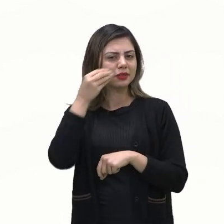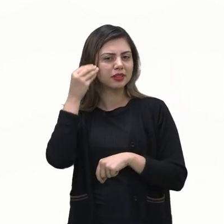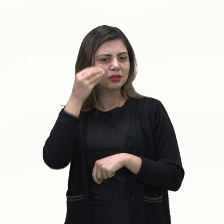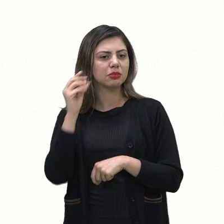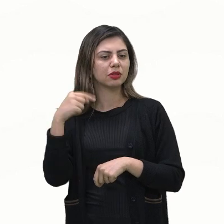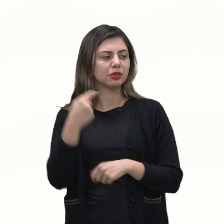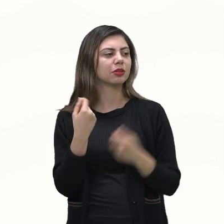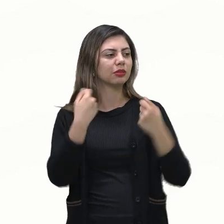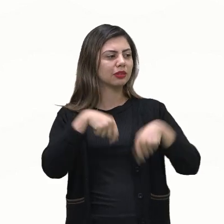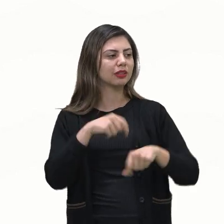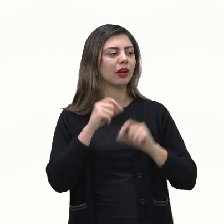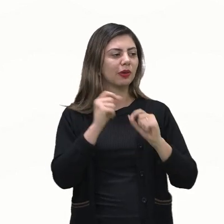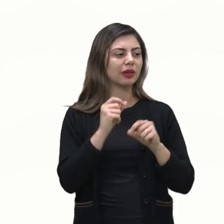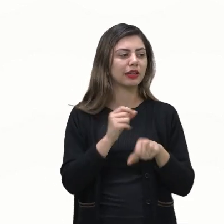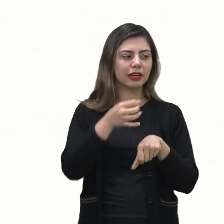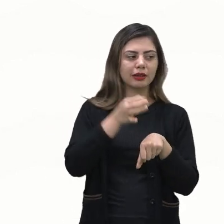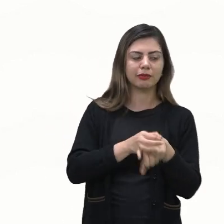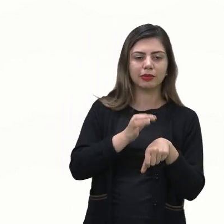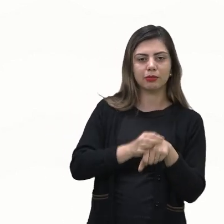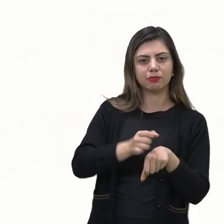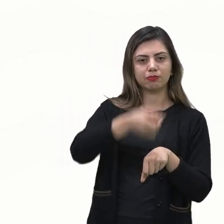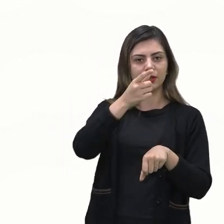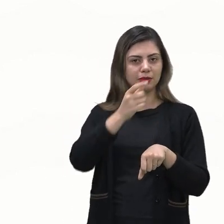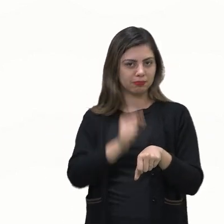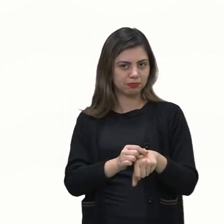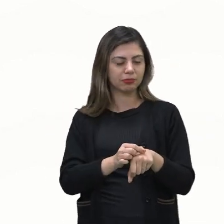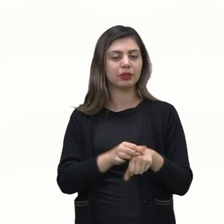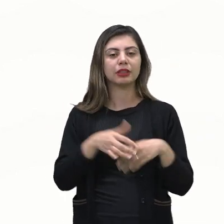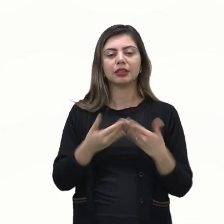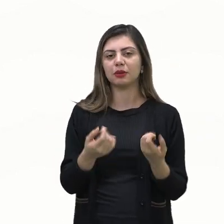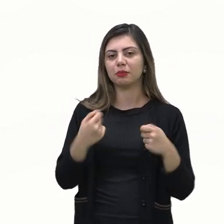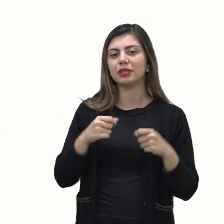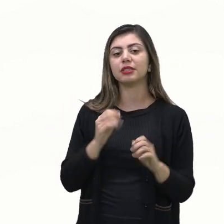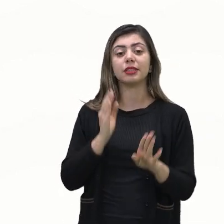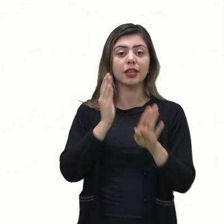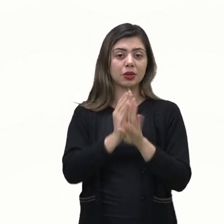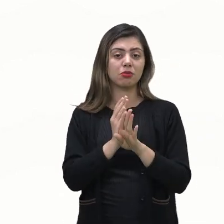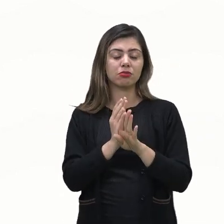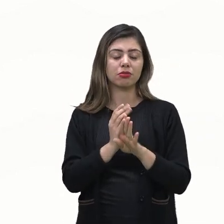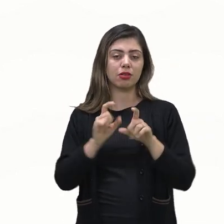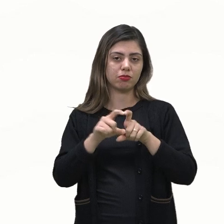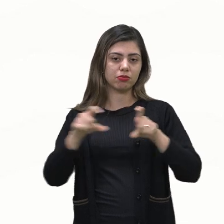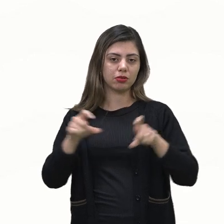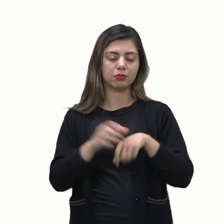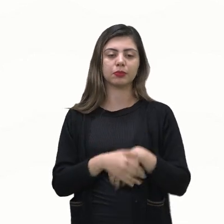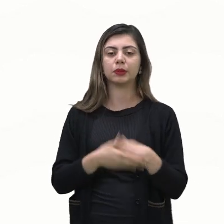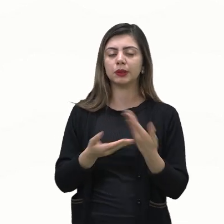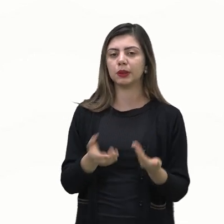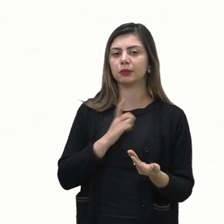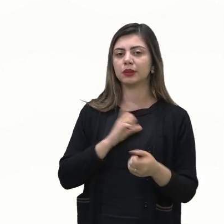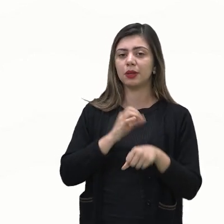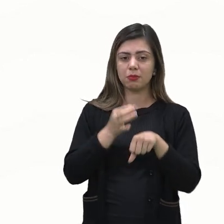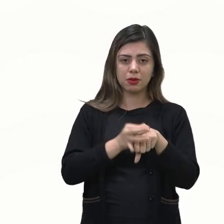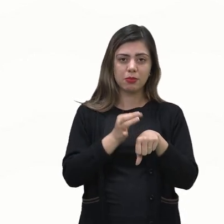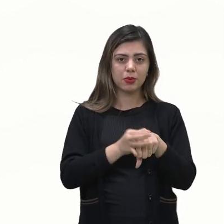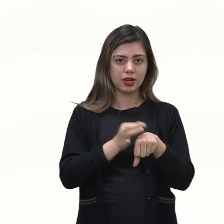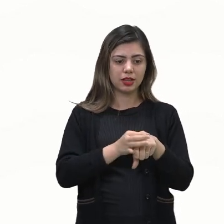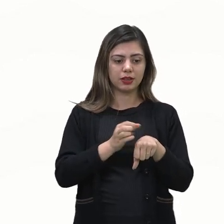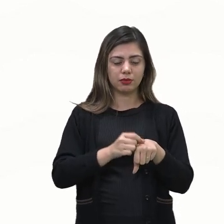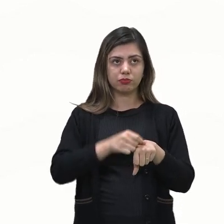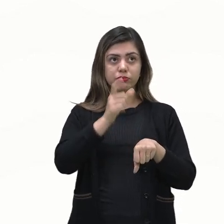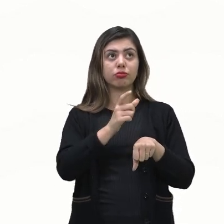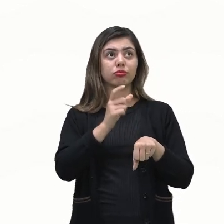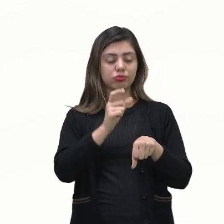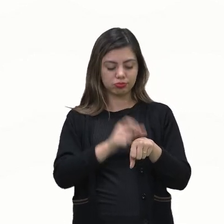obrigatoriamente determinar o seu espaço amostral então quando a gente lança uma moeda o espaço